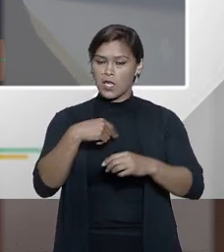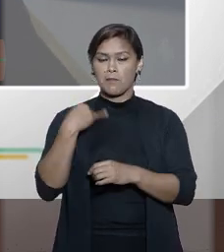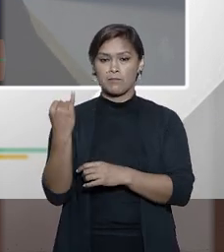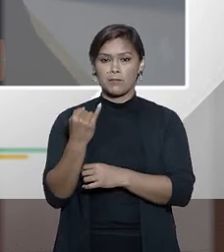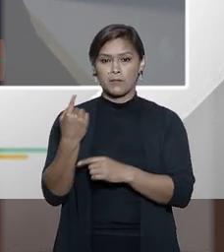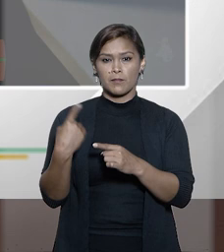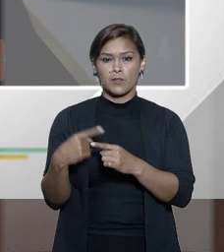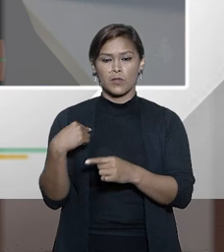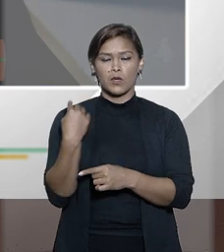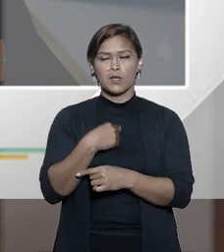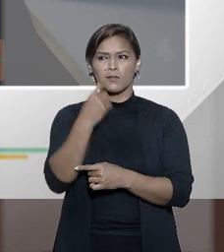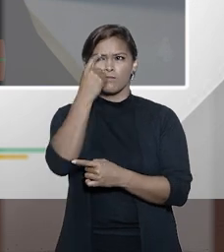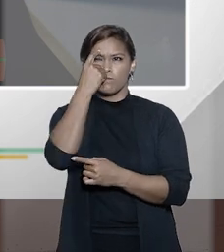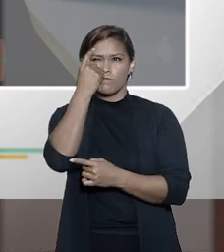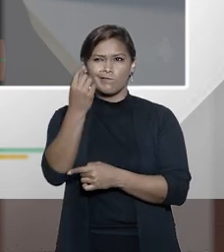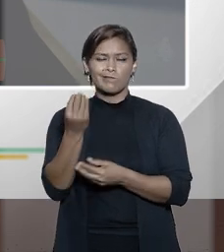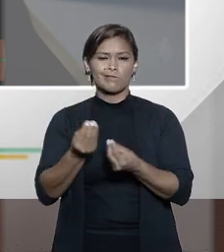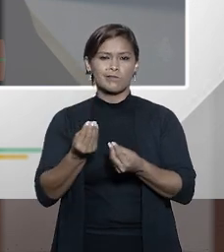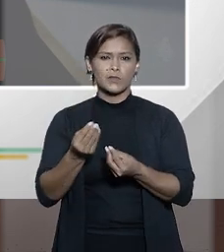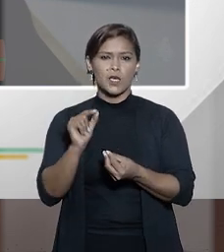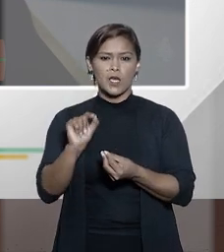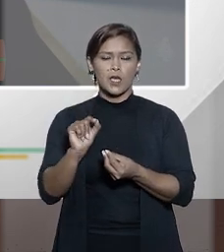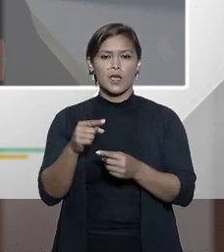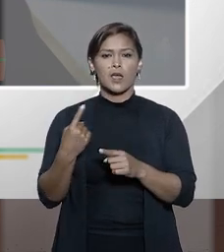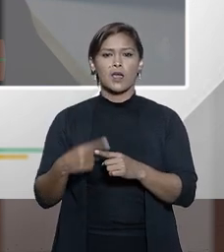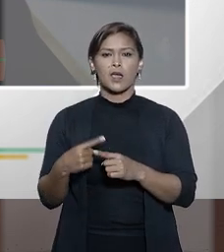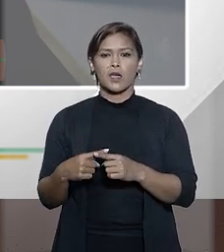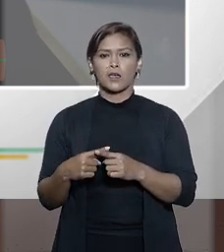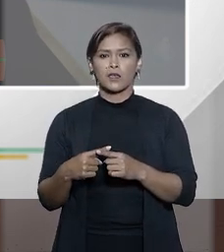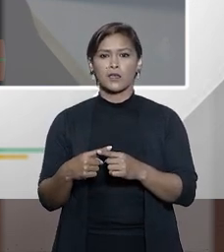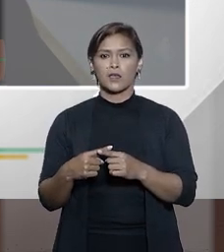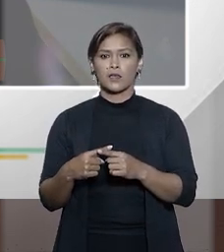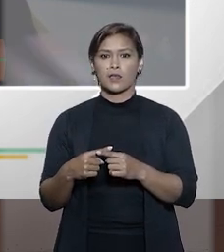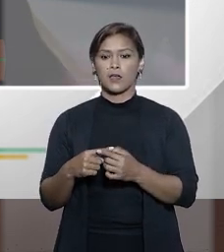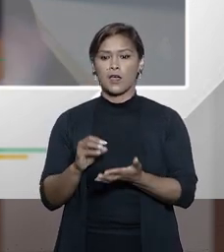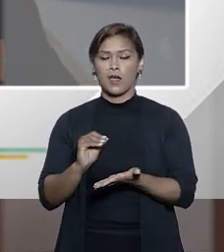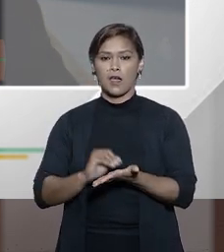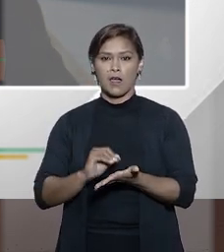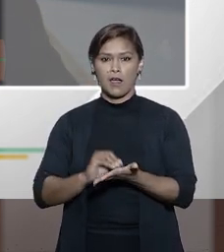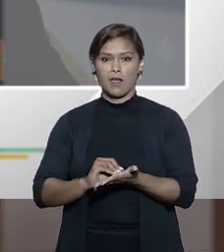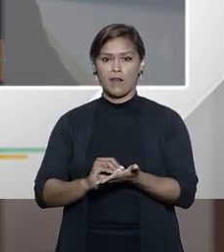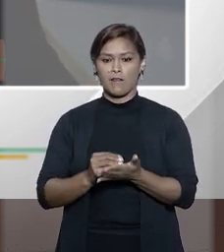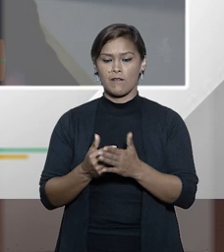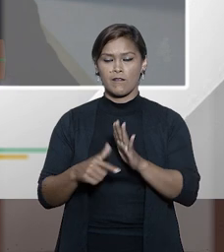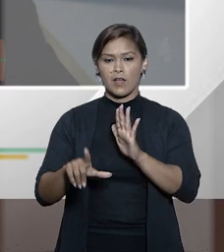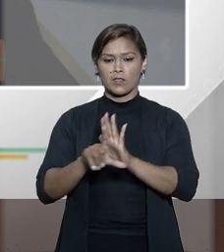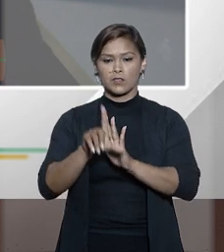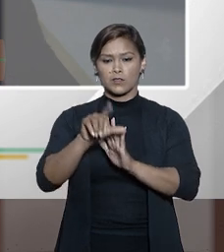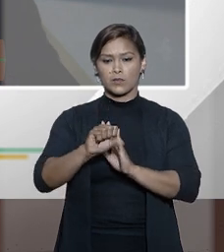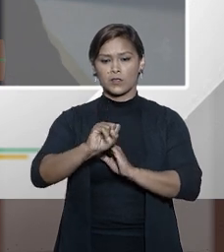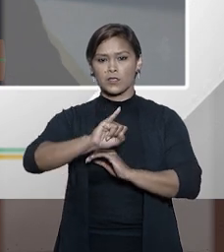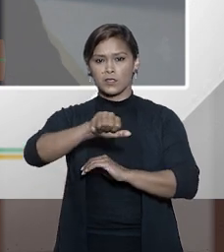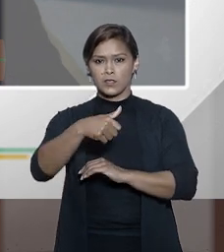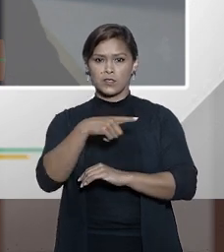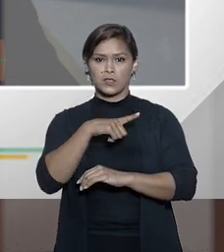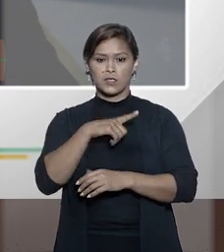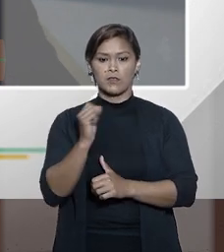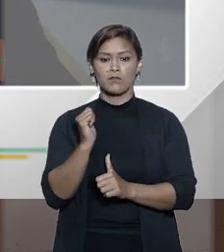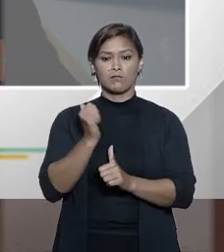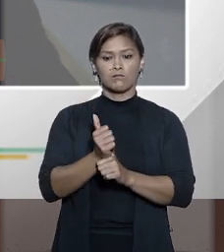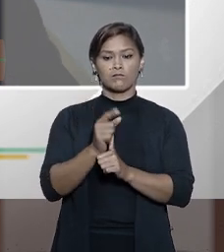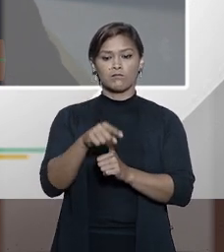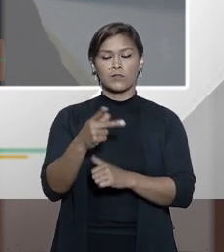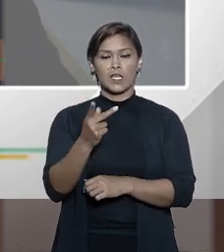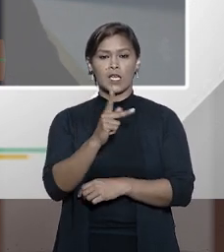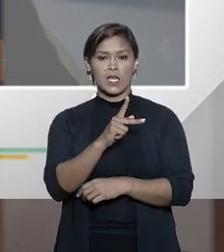muito relevante quando nós pensamos em que? No fato de que, pela ausência do legislador, o STJ teve que assumir esse